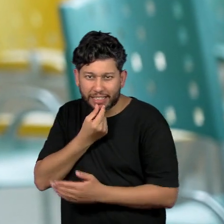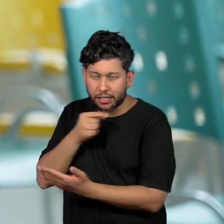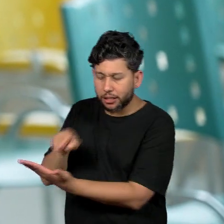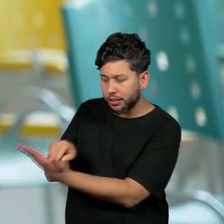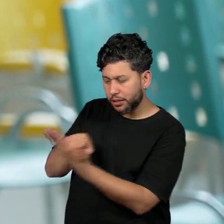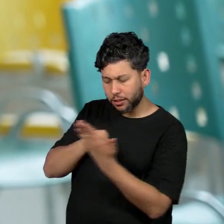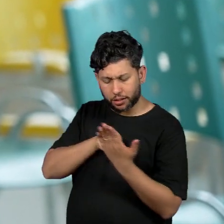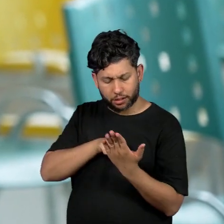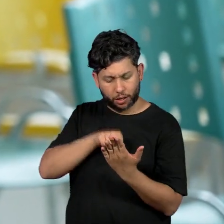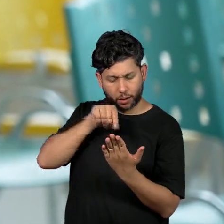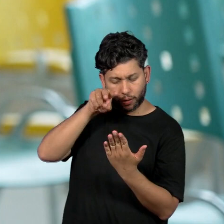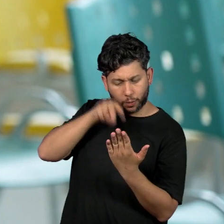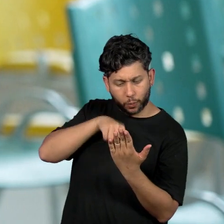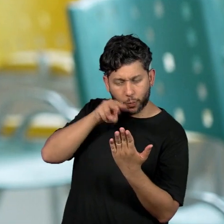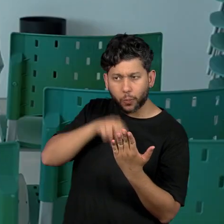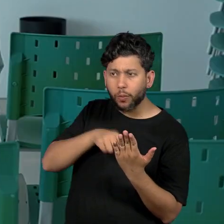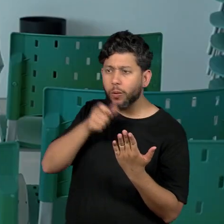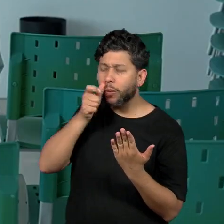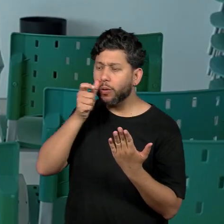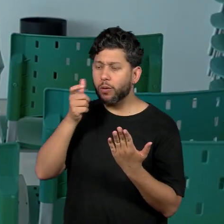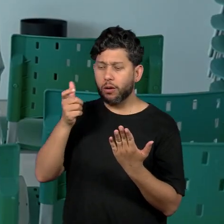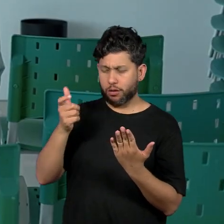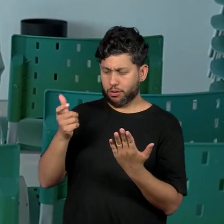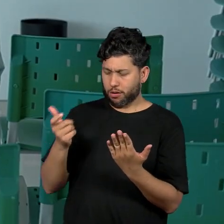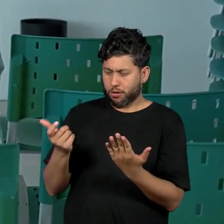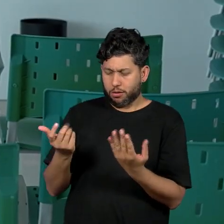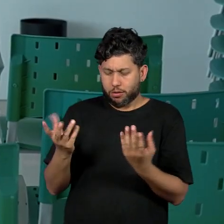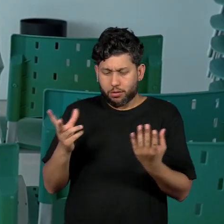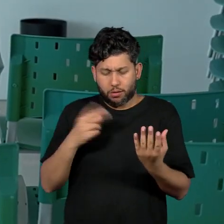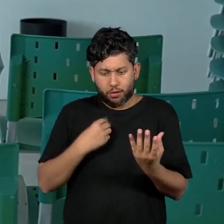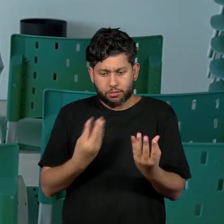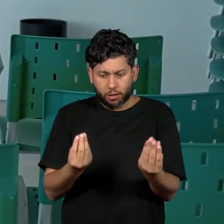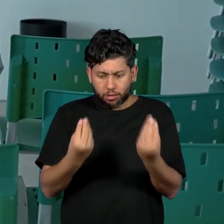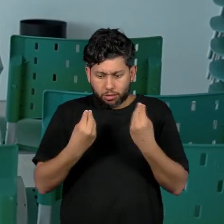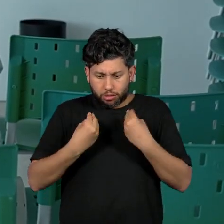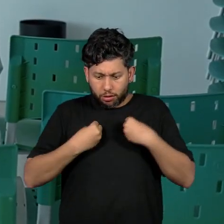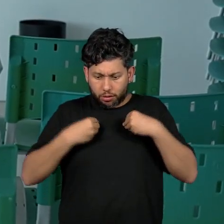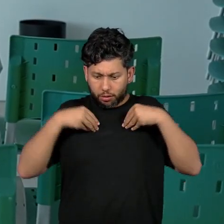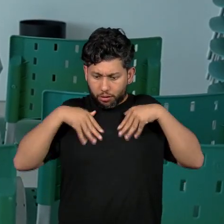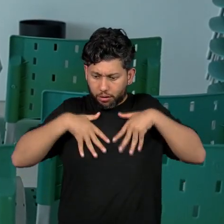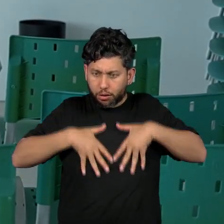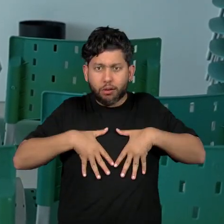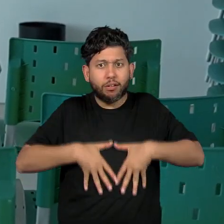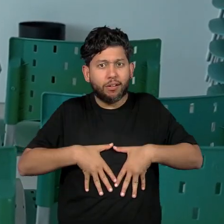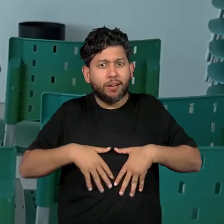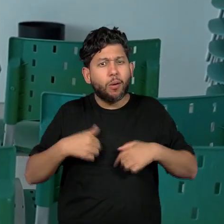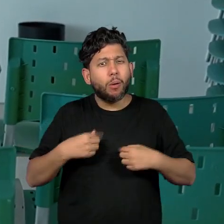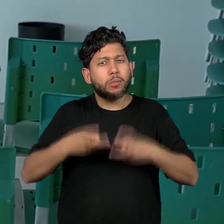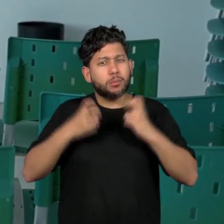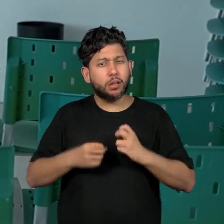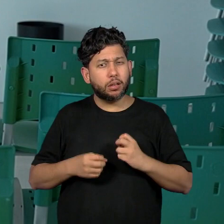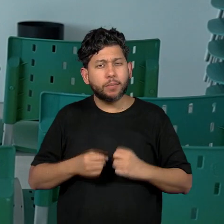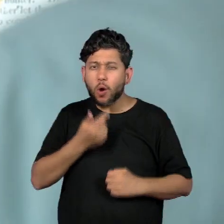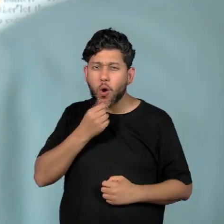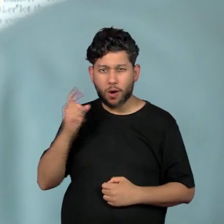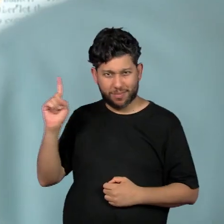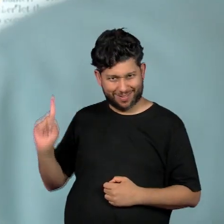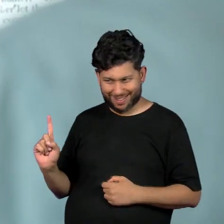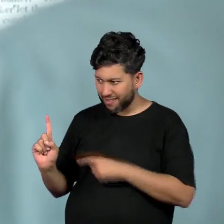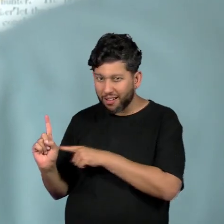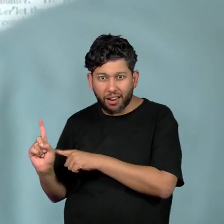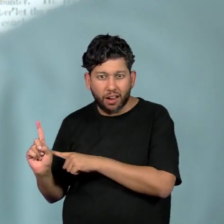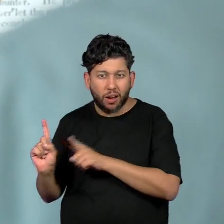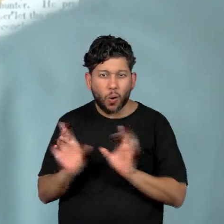sobre, e aí eu vi um que era sobre a dificuldade que ele tinha em